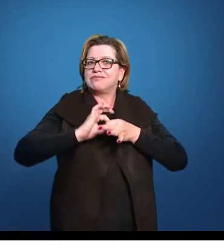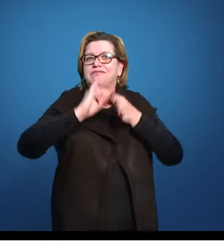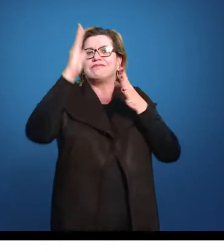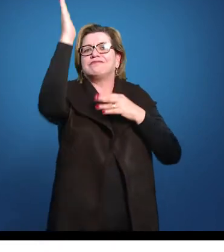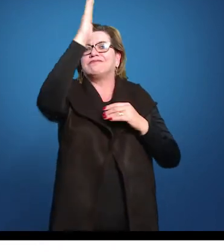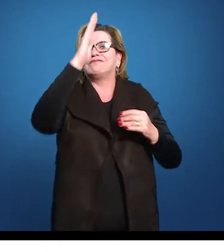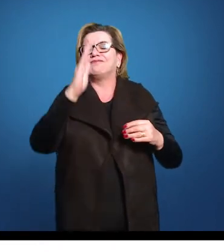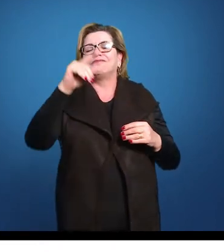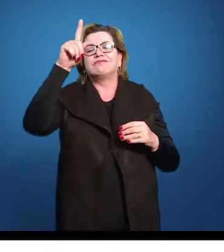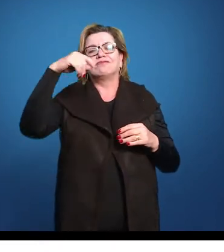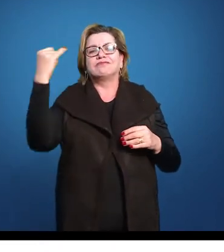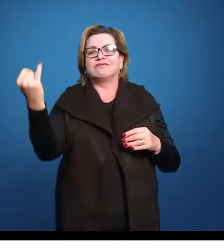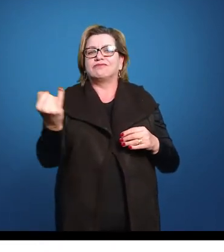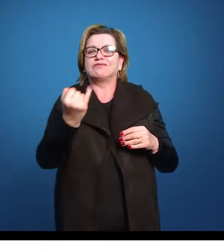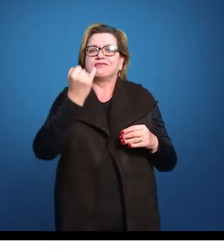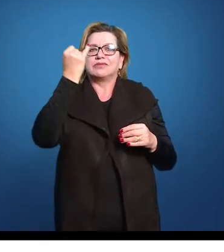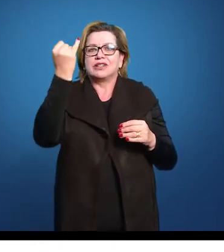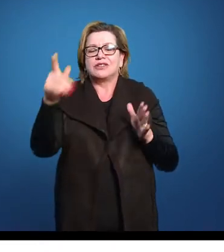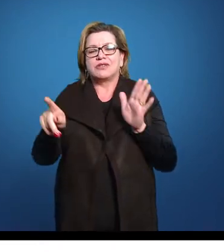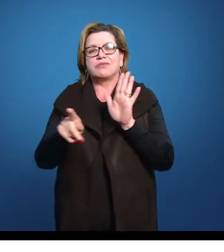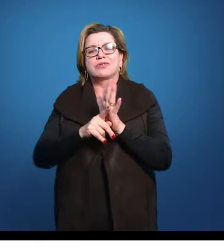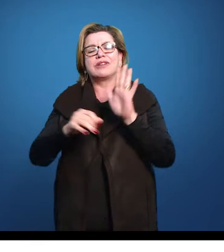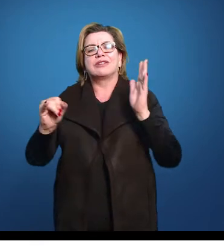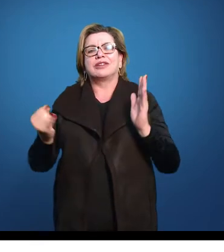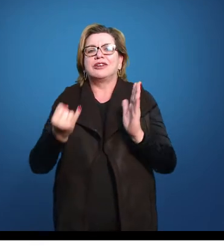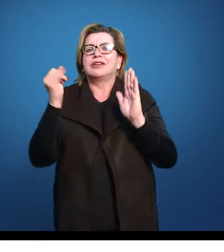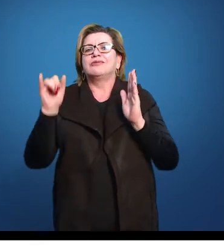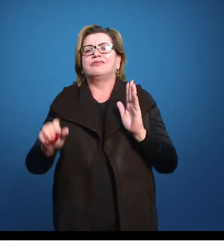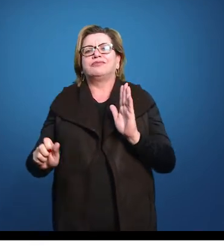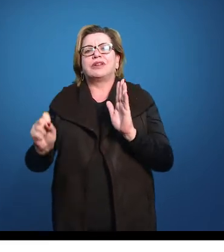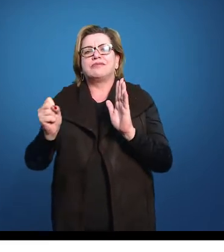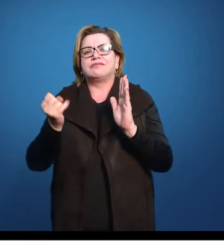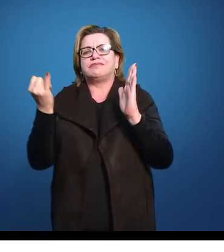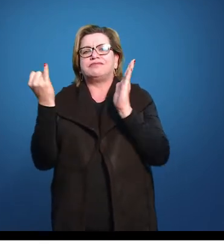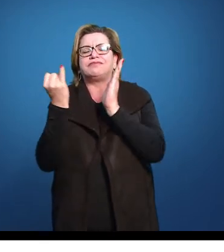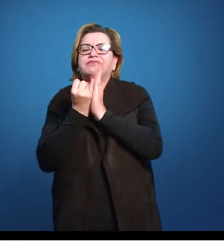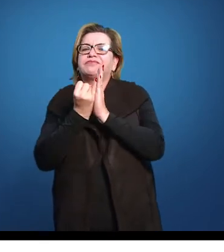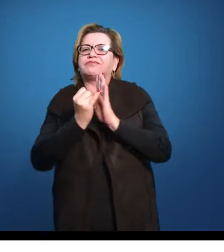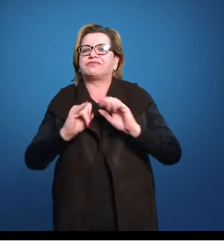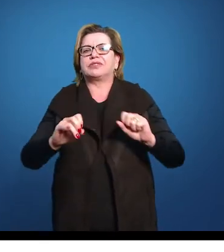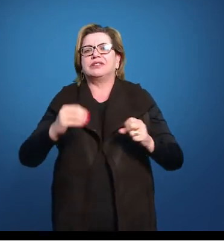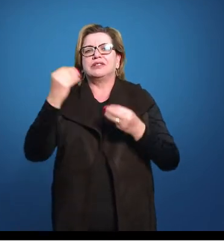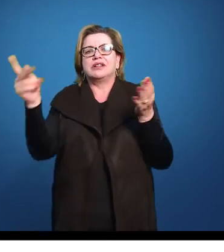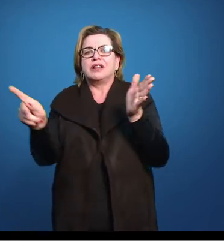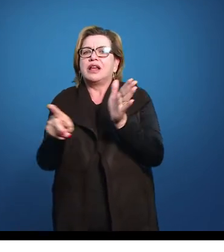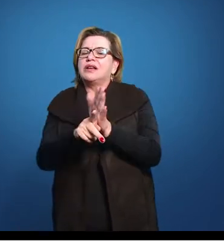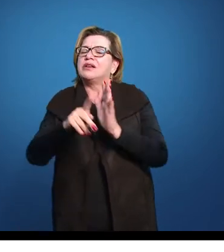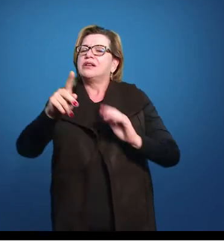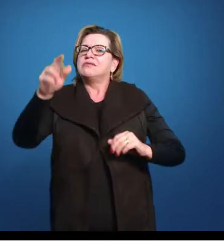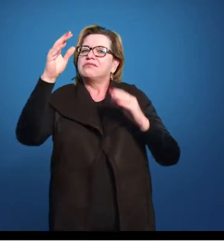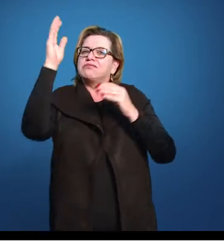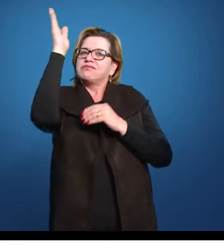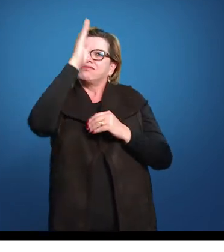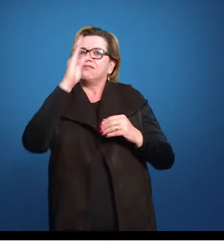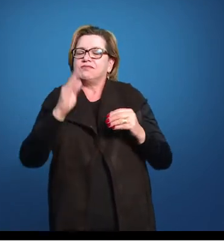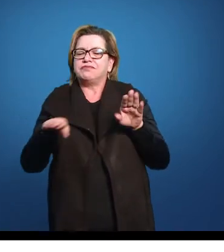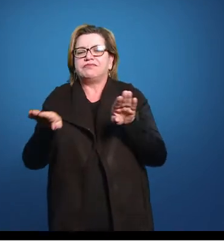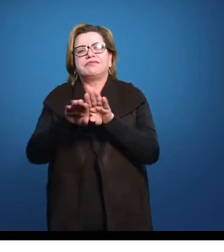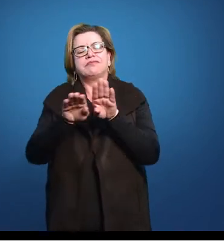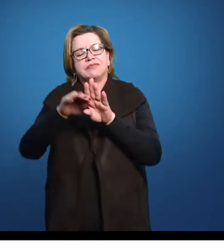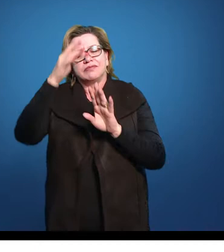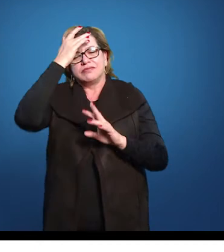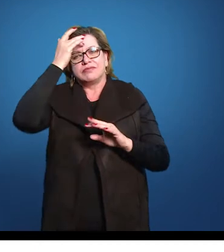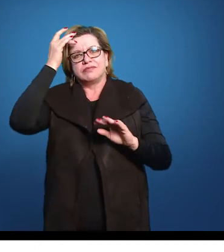porque a gente vai começar a pensar em uma questão de identidade nacional. E, pensando nisso, a gente vai precisar pensar também em um projeto